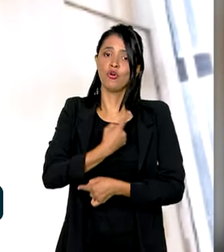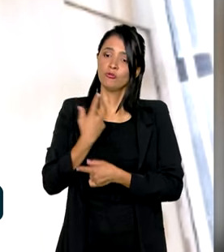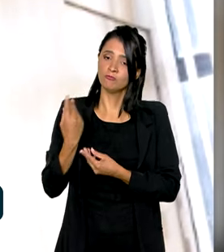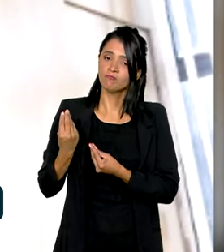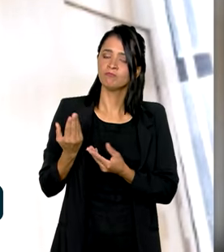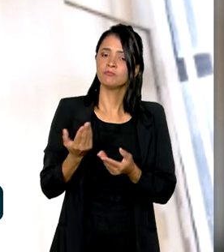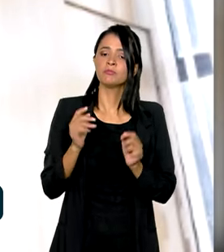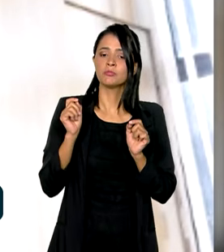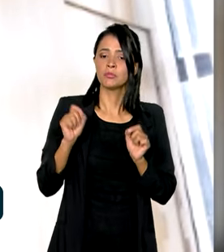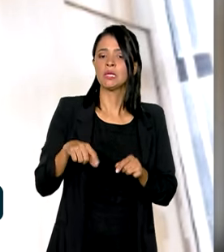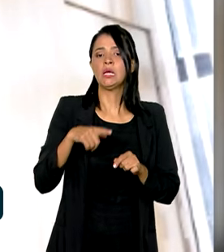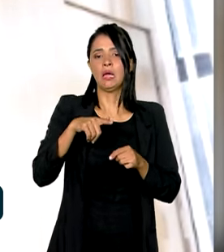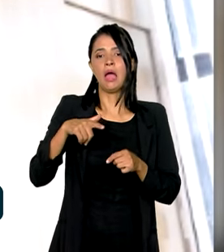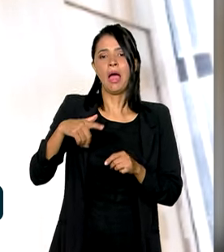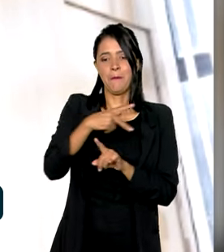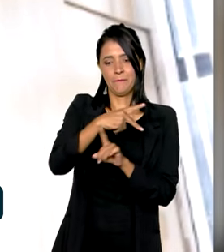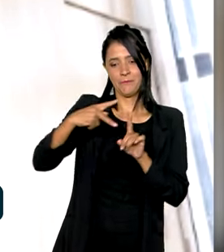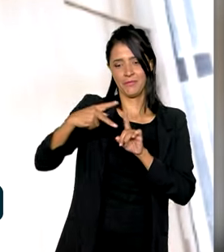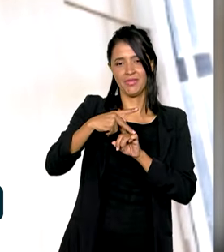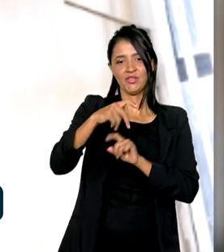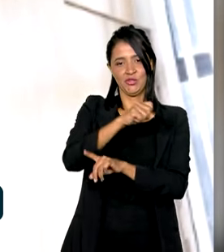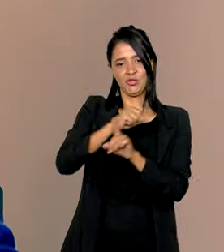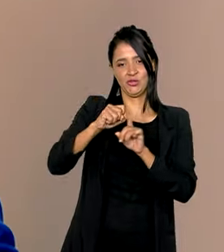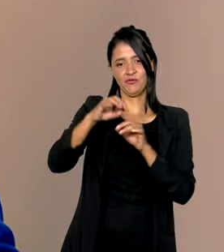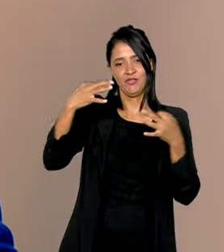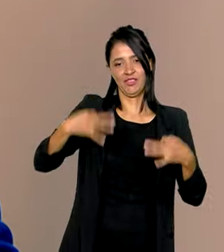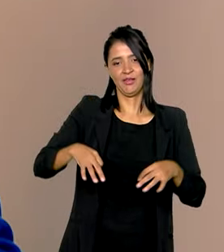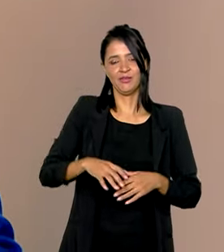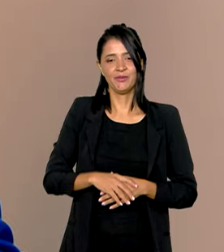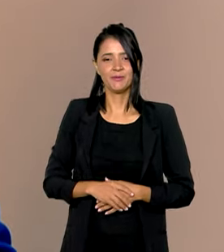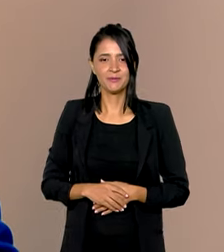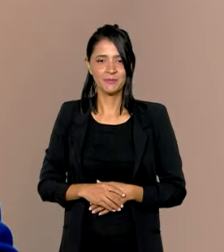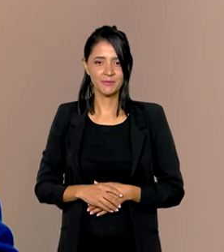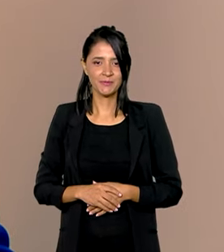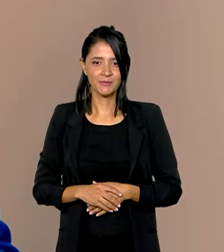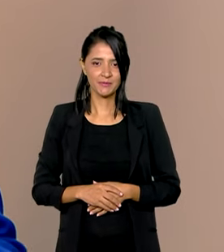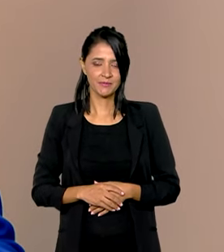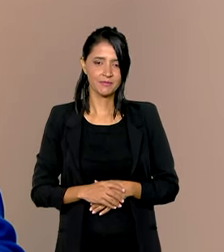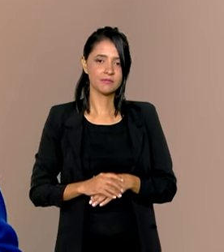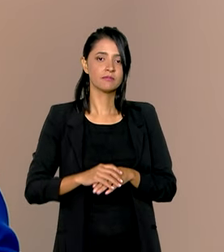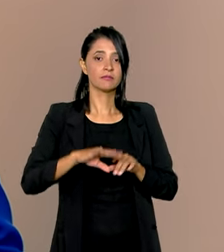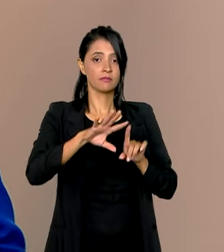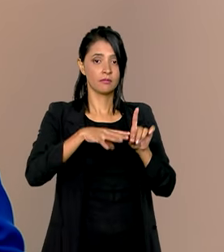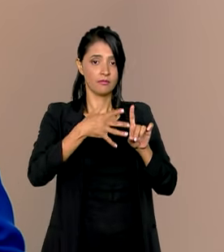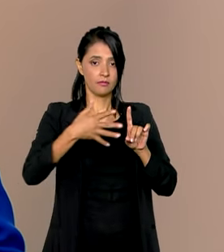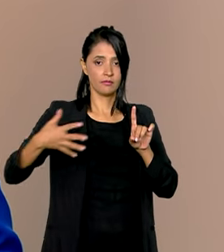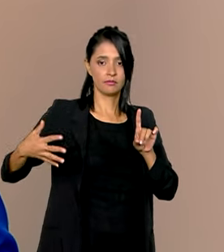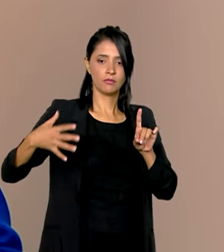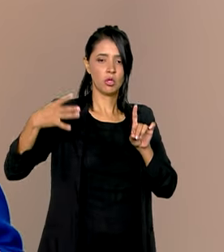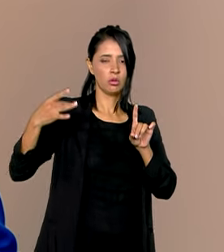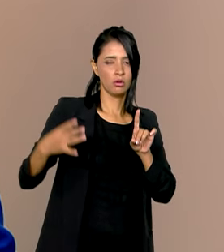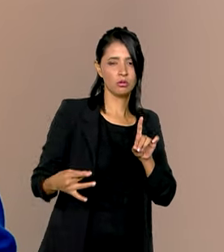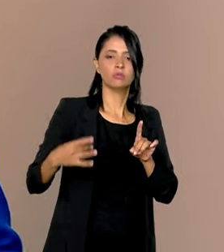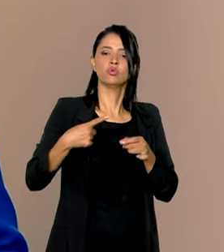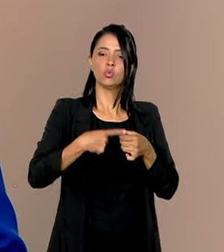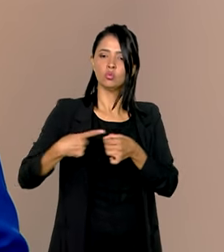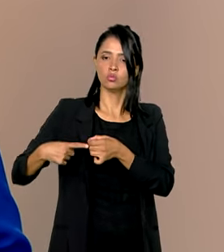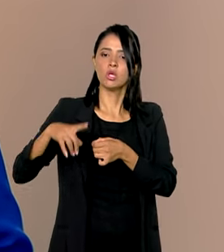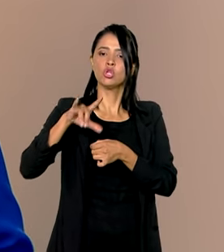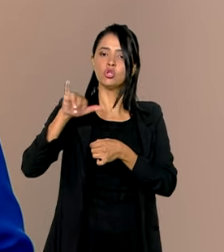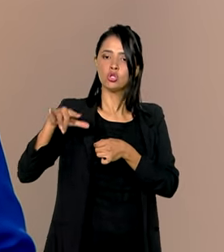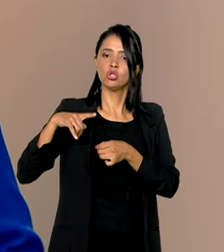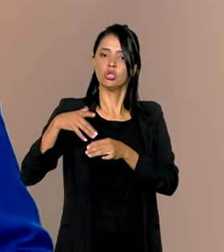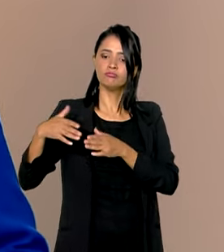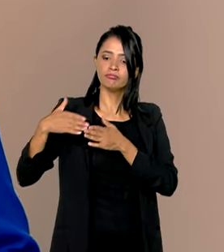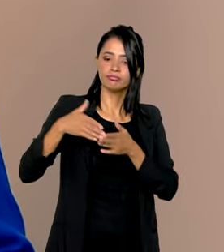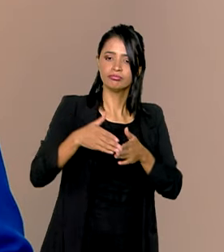ser uma previdência social. O cronograma completo com as cidades e as datas em que